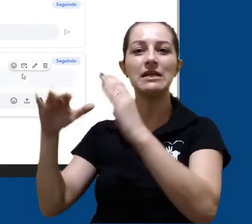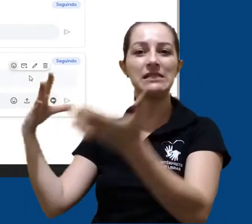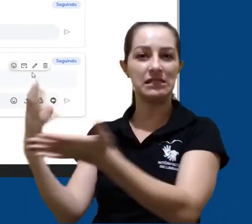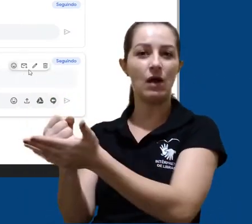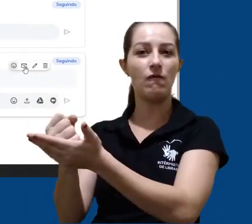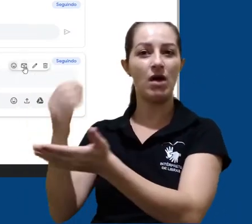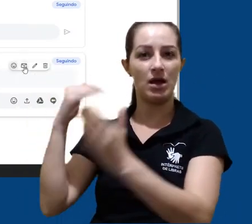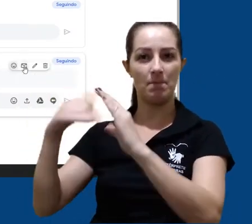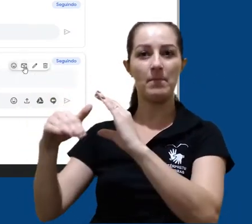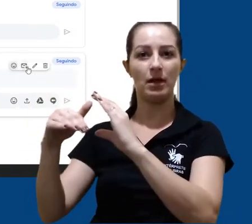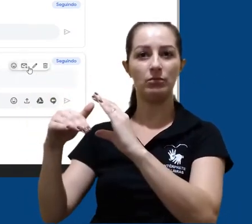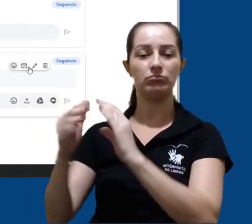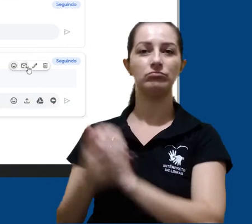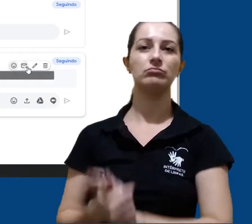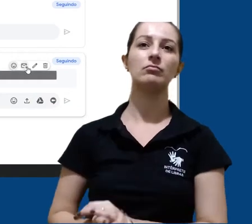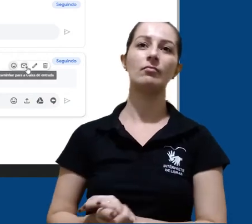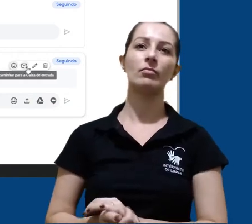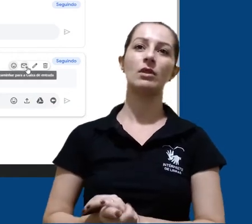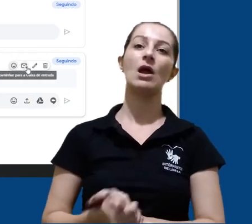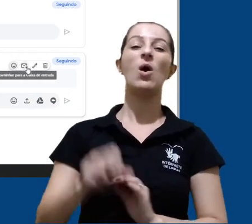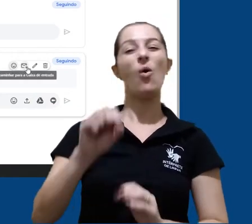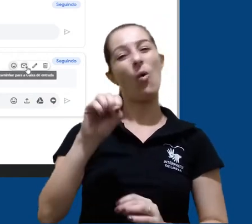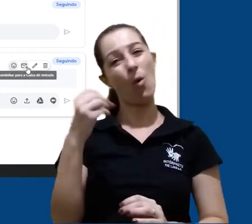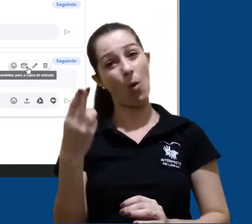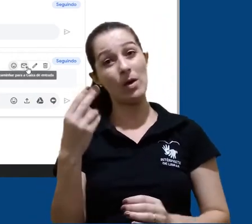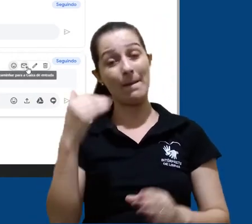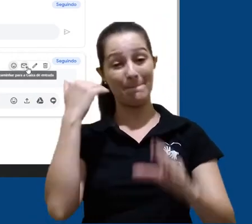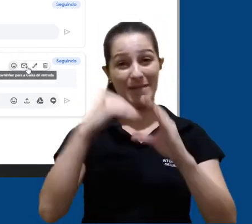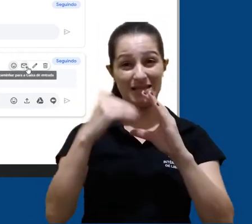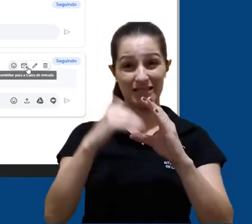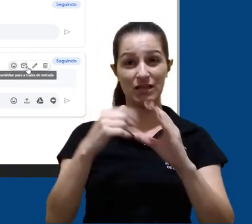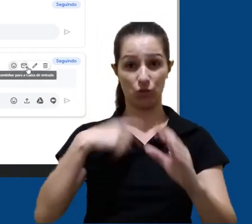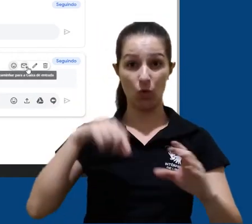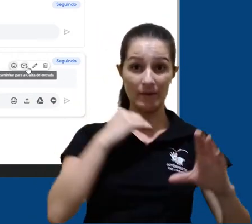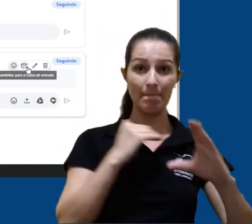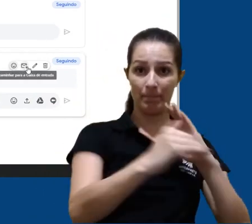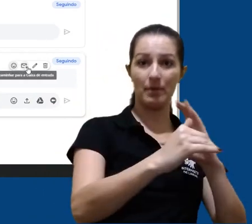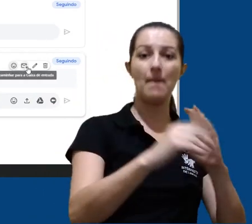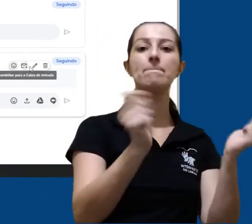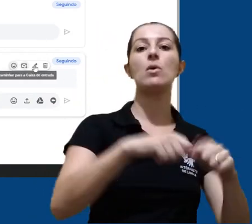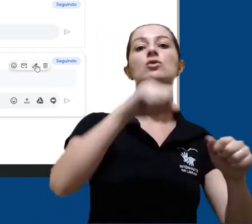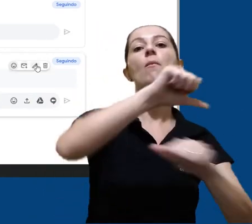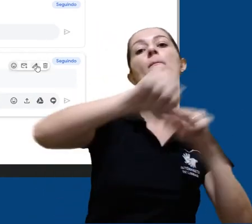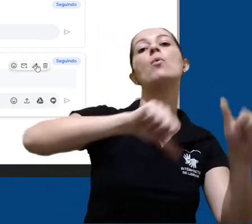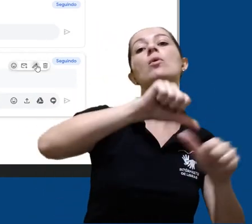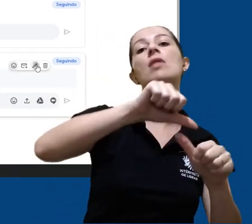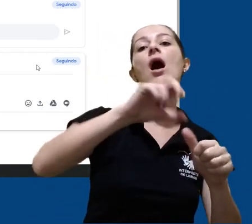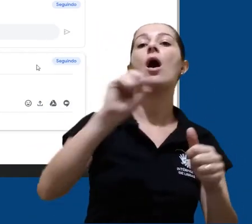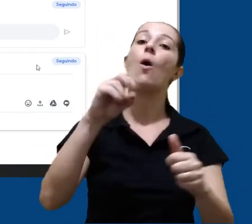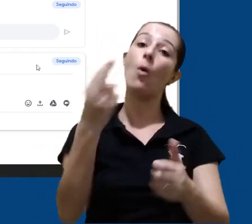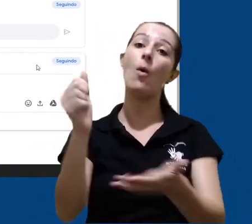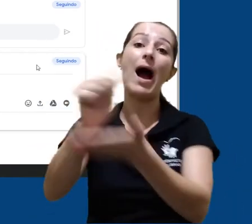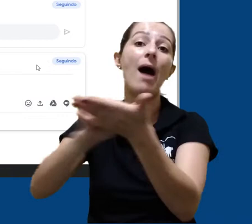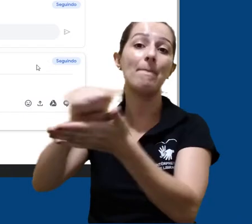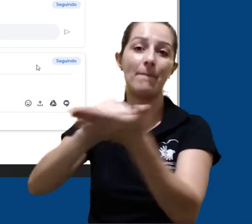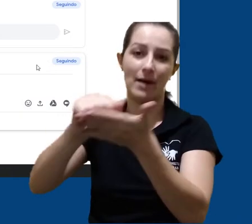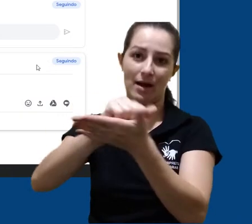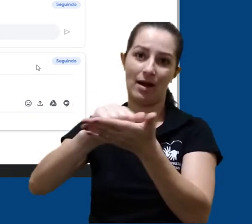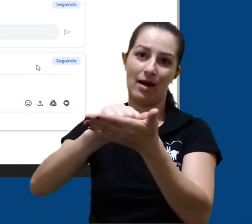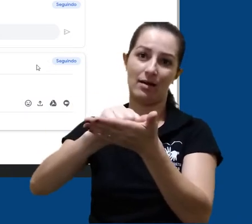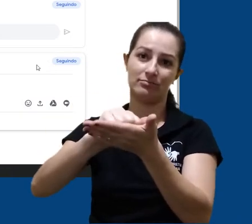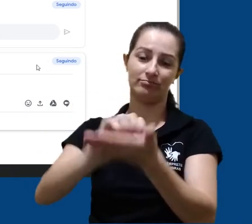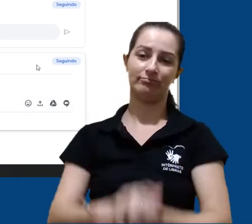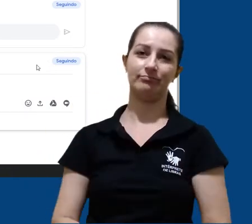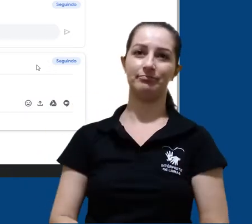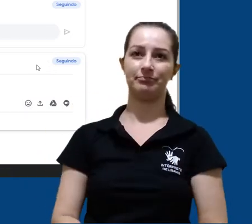a caixa de entrada do e-mail e, se a mensagem foi enviada por nós, podemos editar ou apagar essa